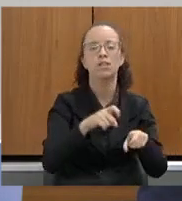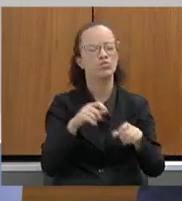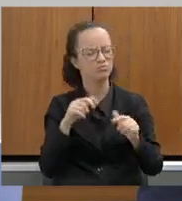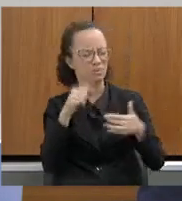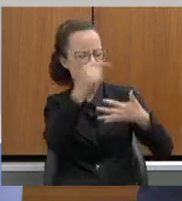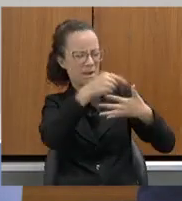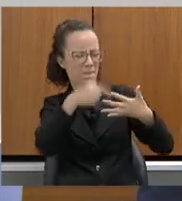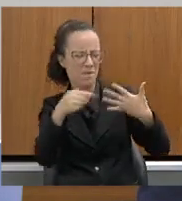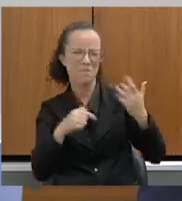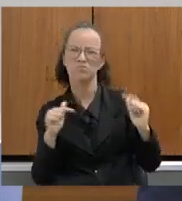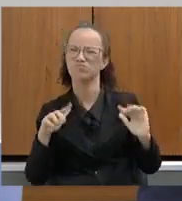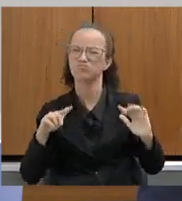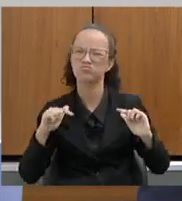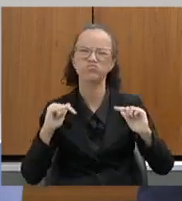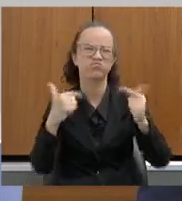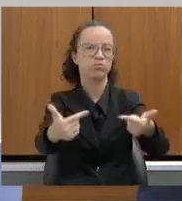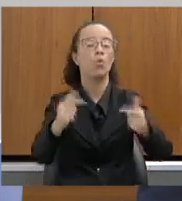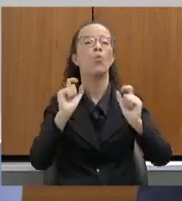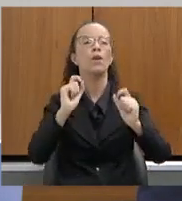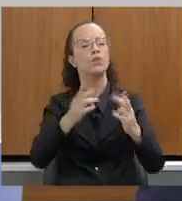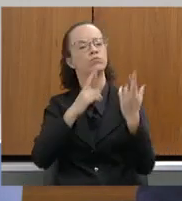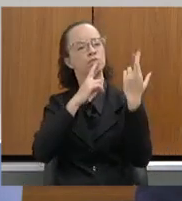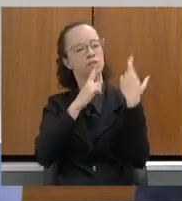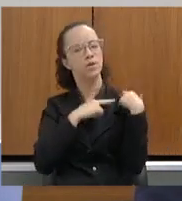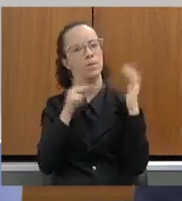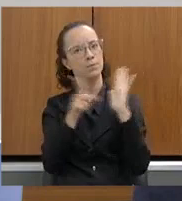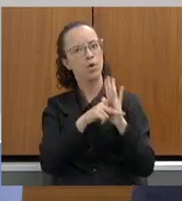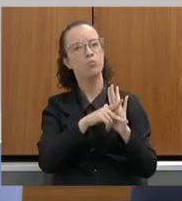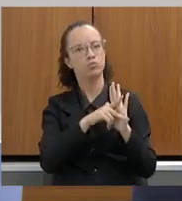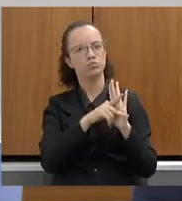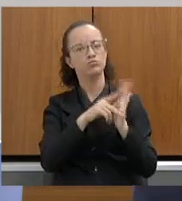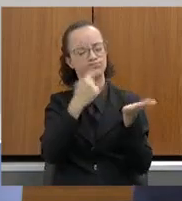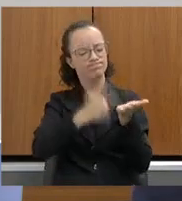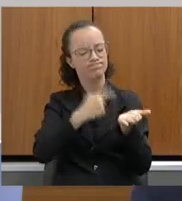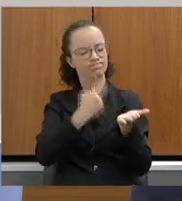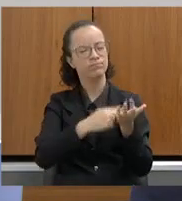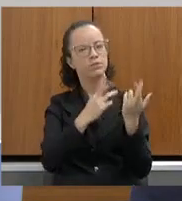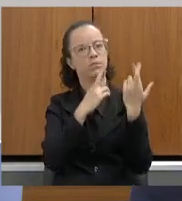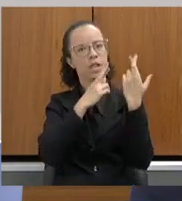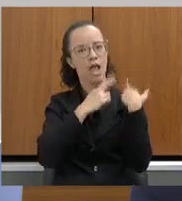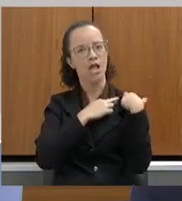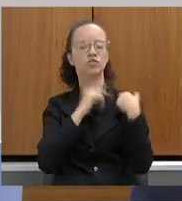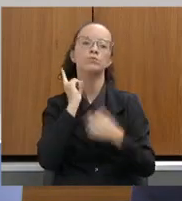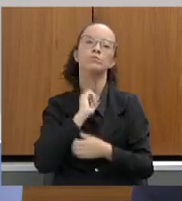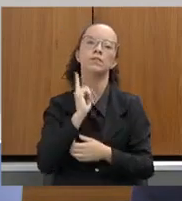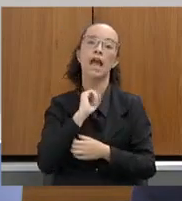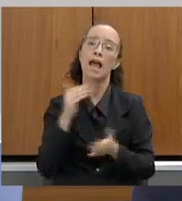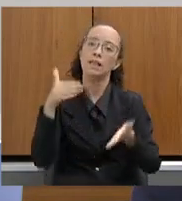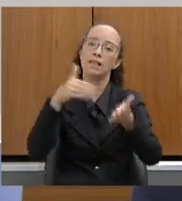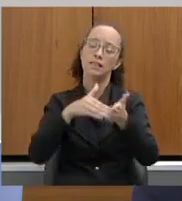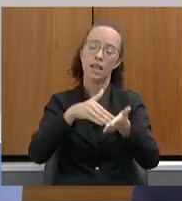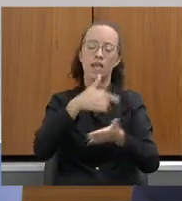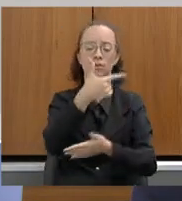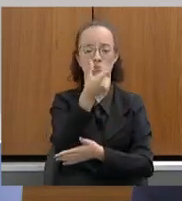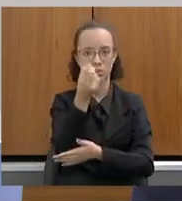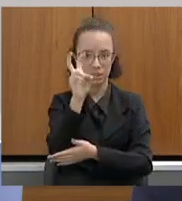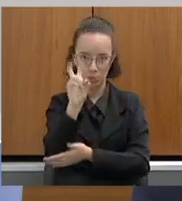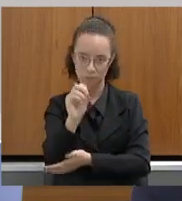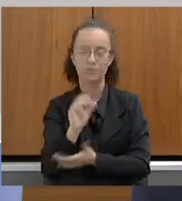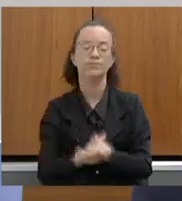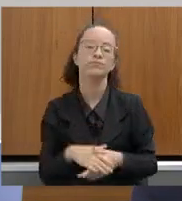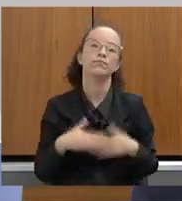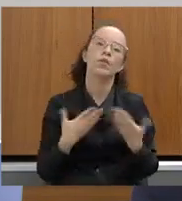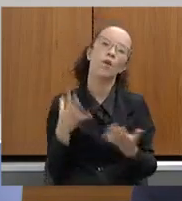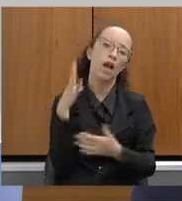convergem para o compromisso assumido pelo governo de Minas para a neutralidade até 2050. Bem,